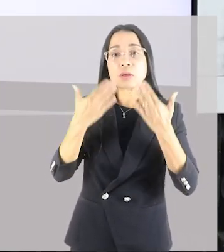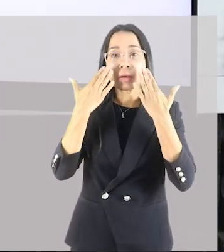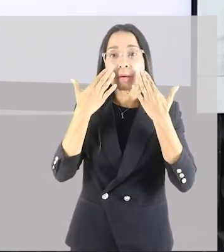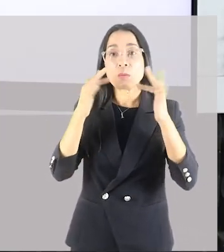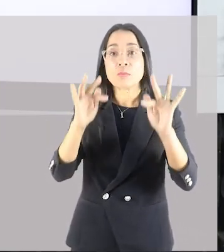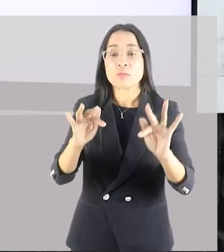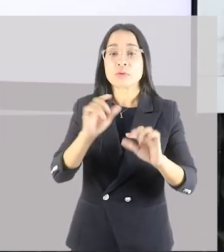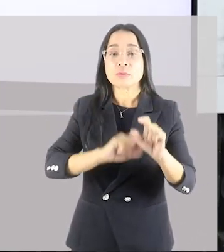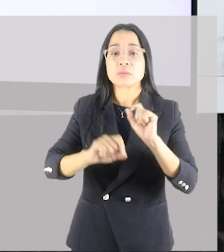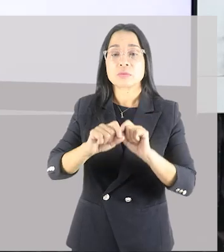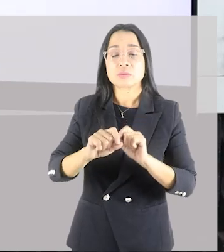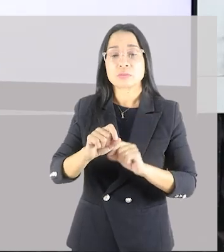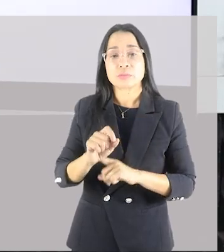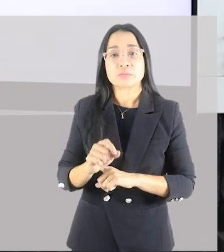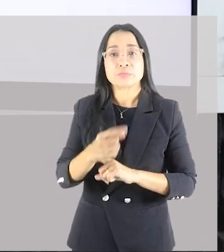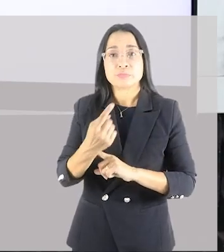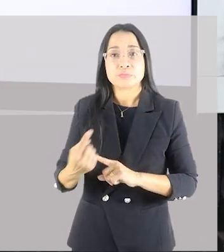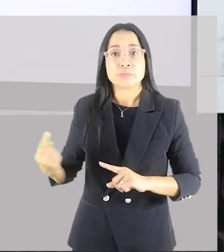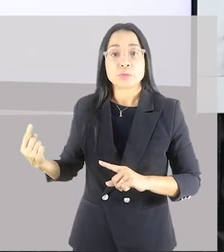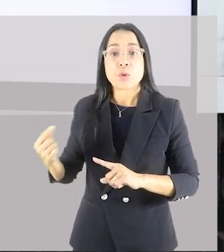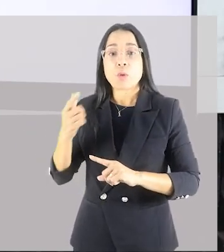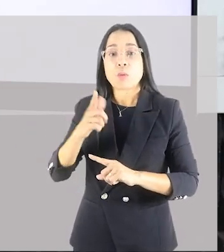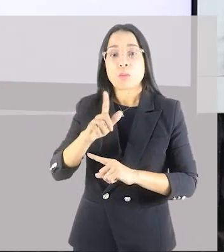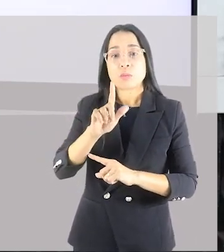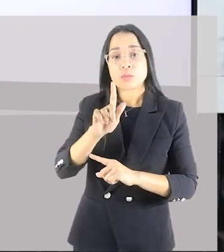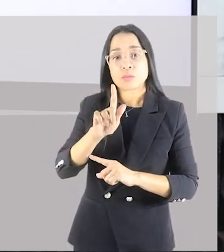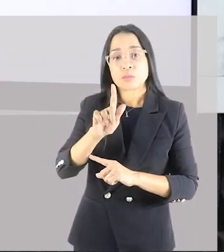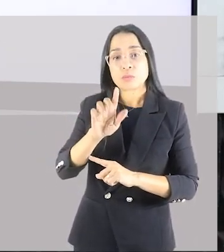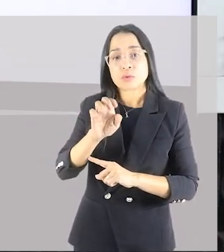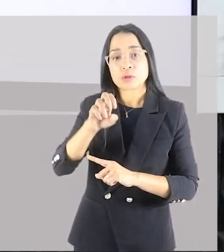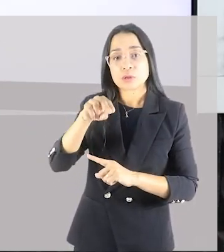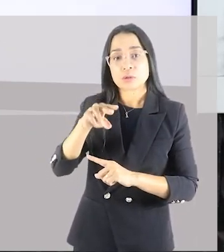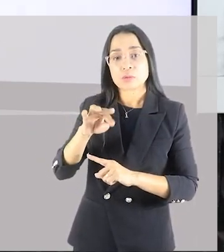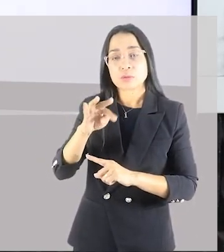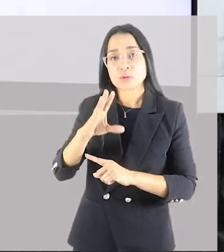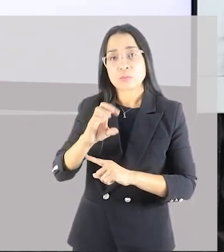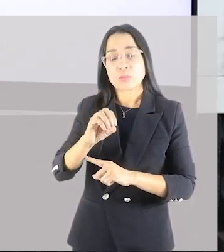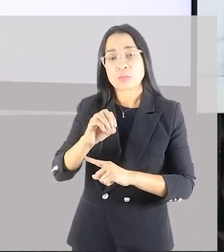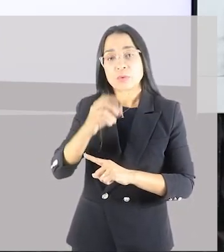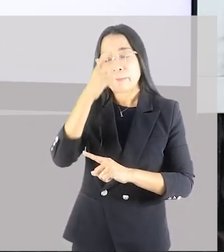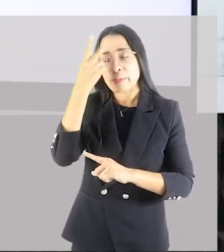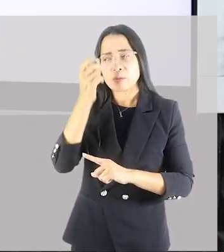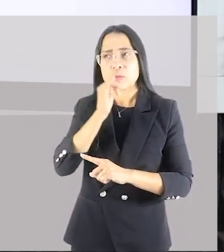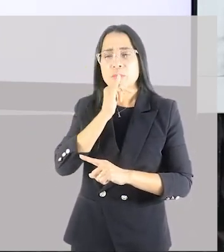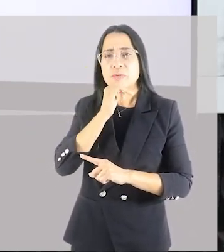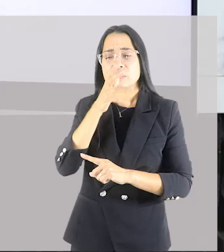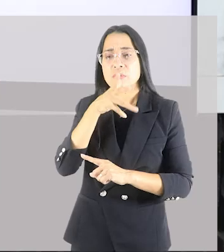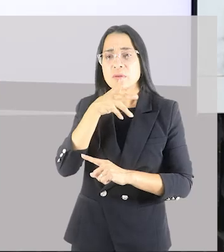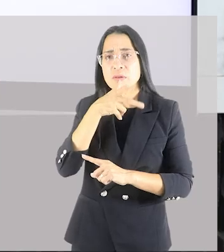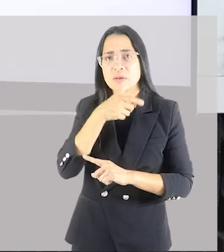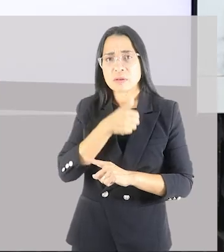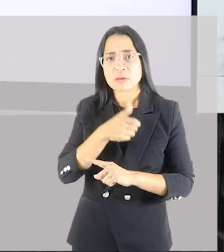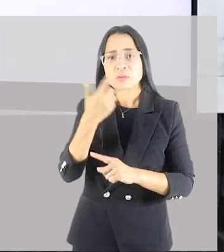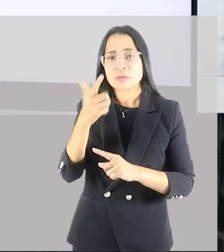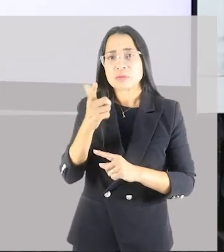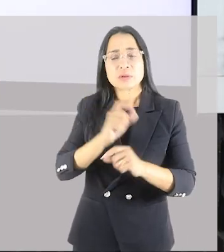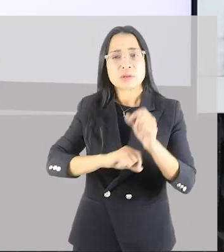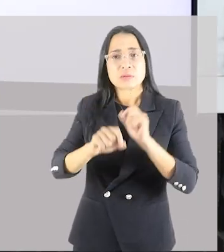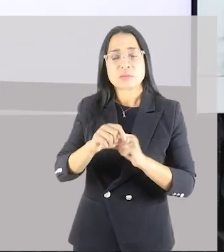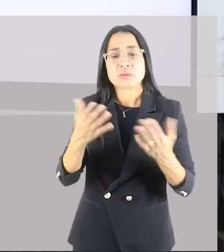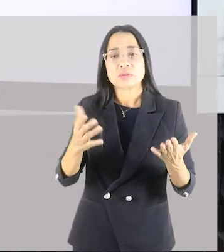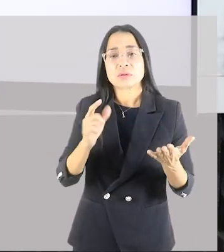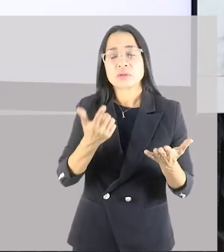Então, o genótipo. O indivíduo, ele é lento. Ele não tem tantas fibras